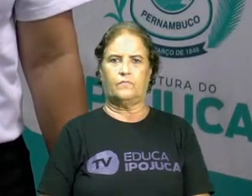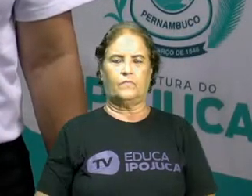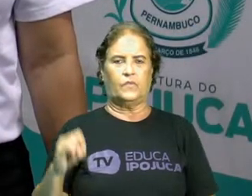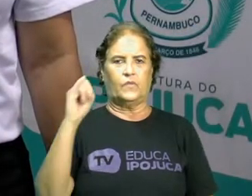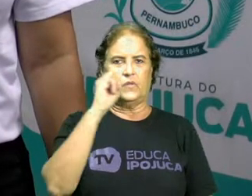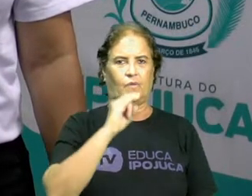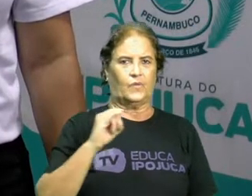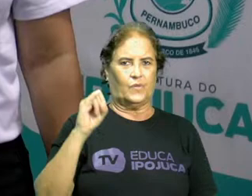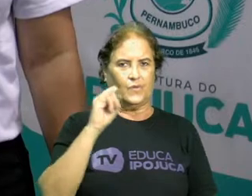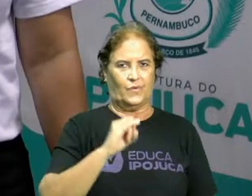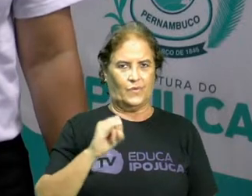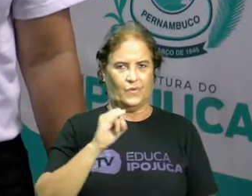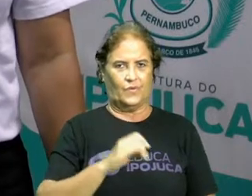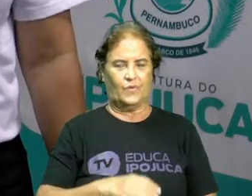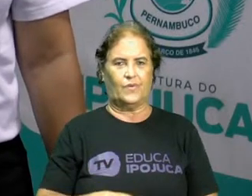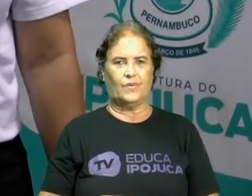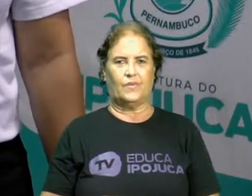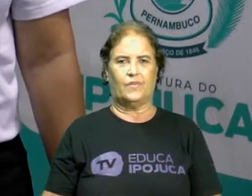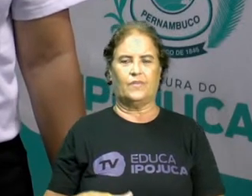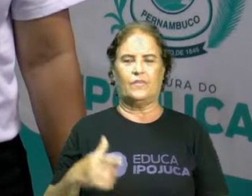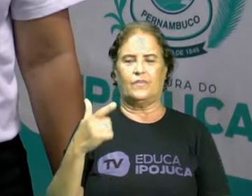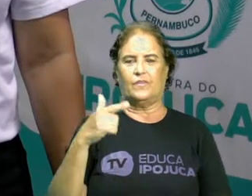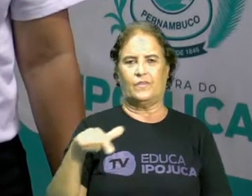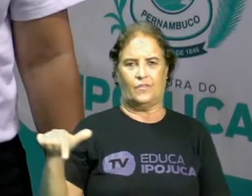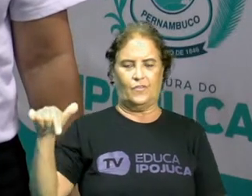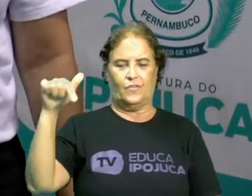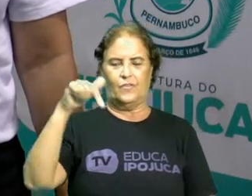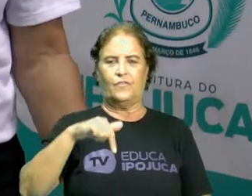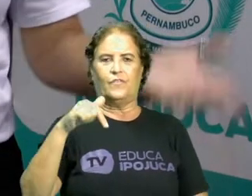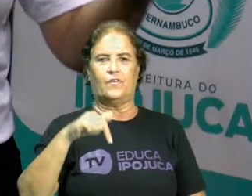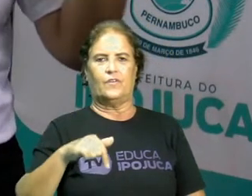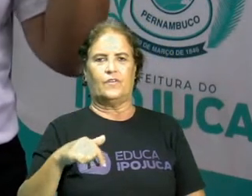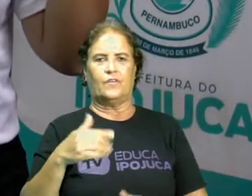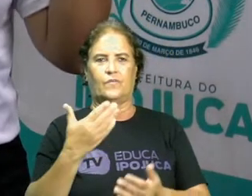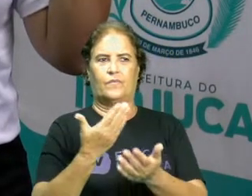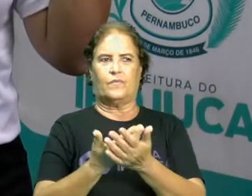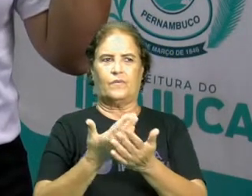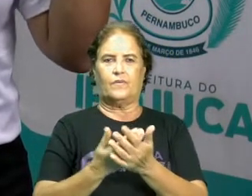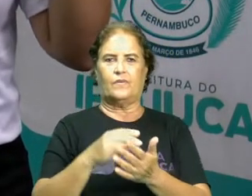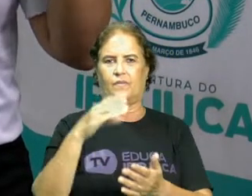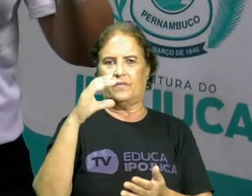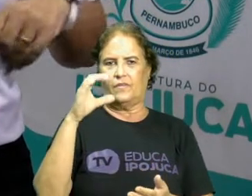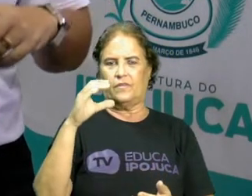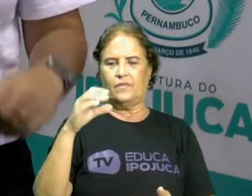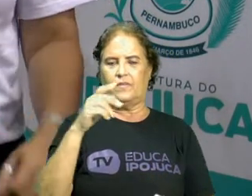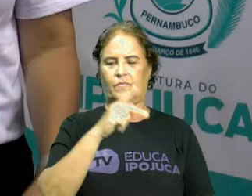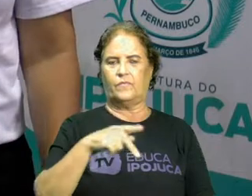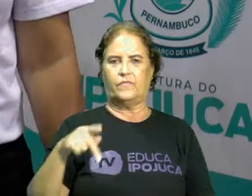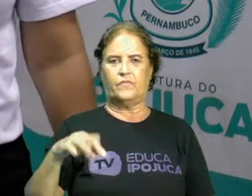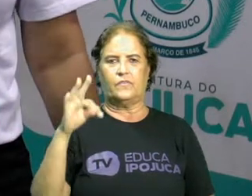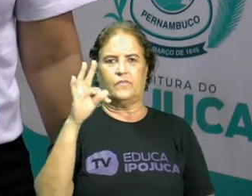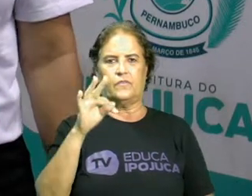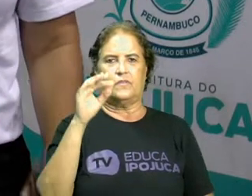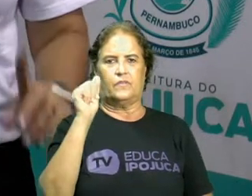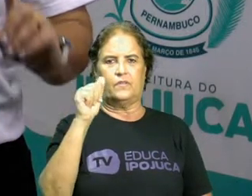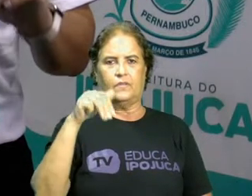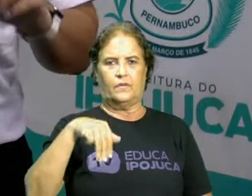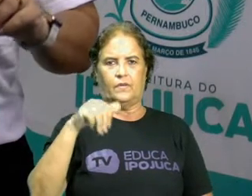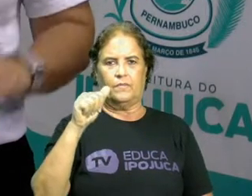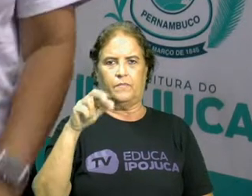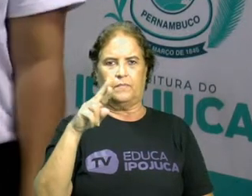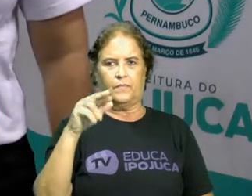Oi, gente! Estamos aqui para mais uma aula de ciência. Sou a professora de vocês, Tamara Cabral,